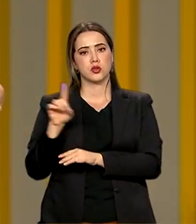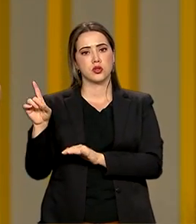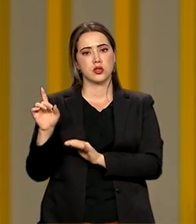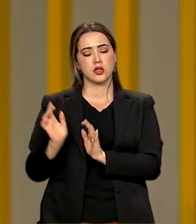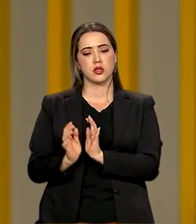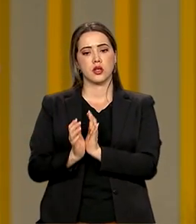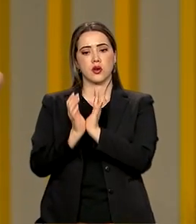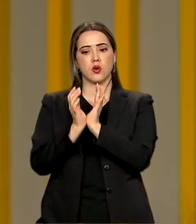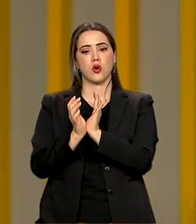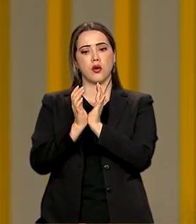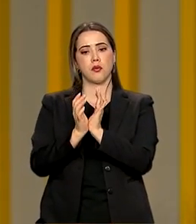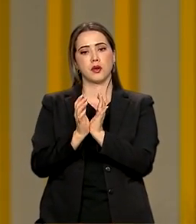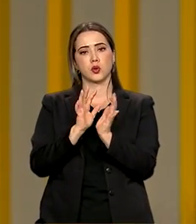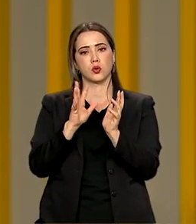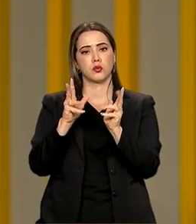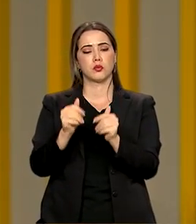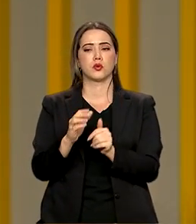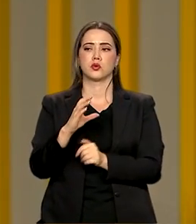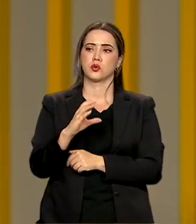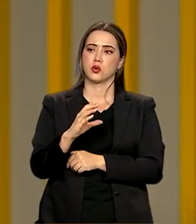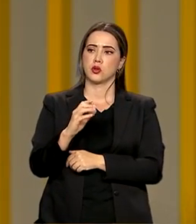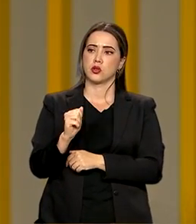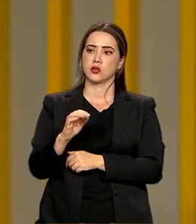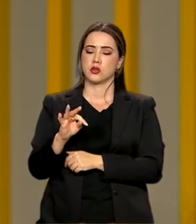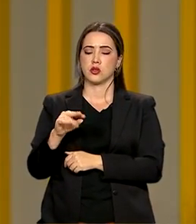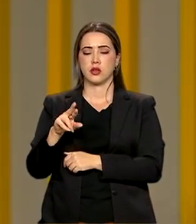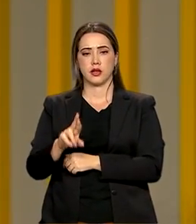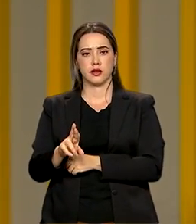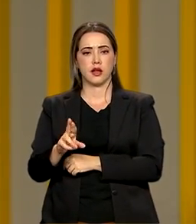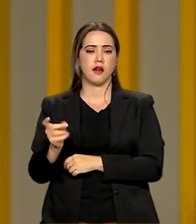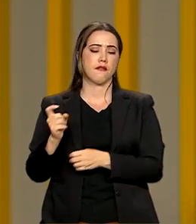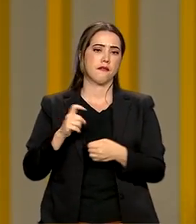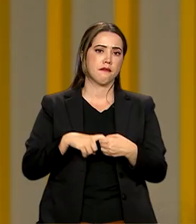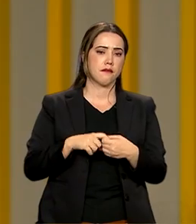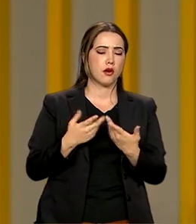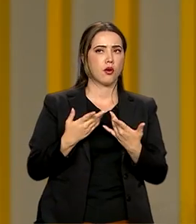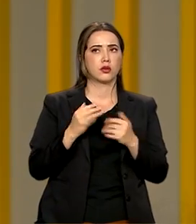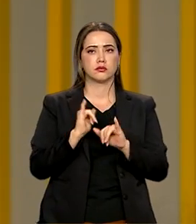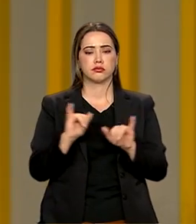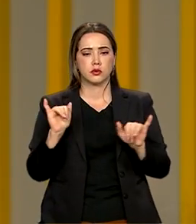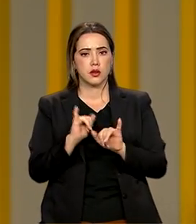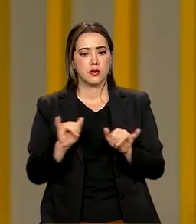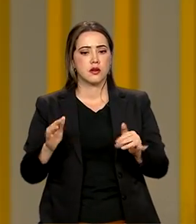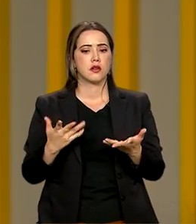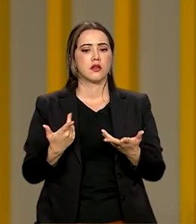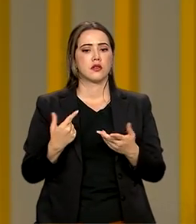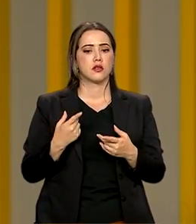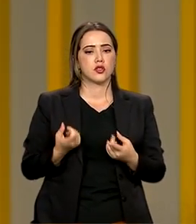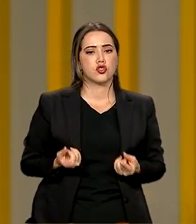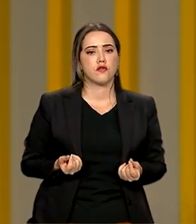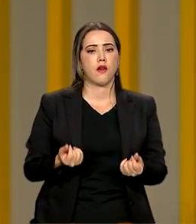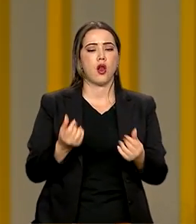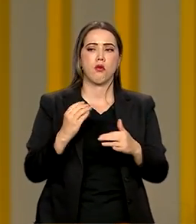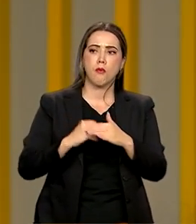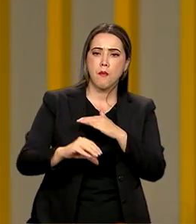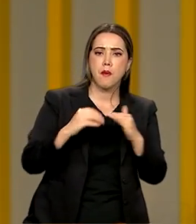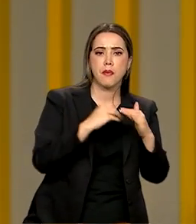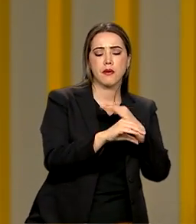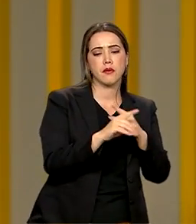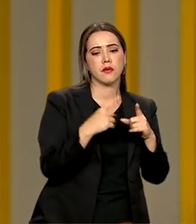as camisetas masculinas. Retorno de marketing, de investimento muito grande, porque